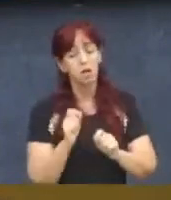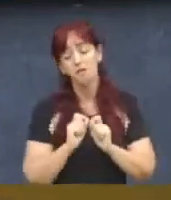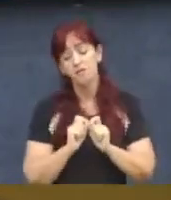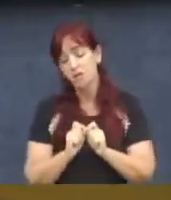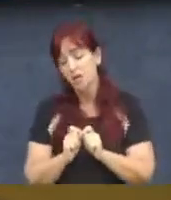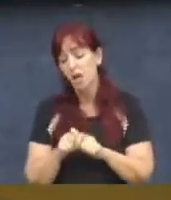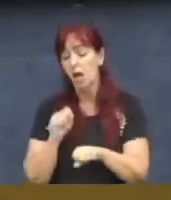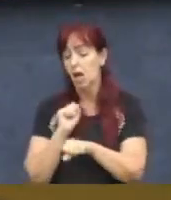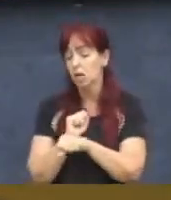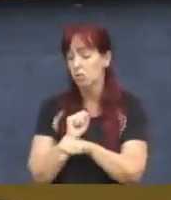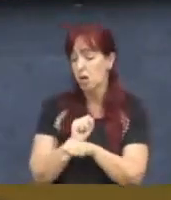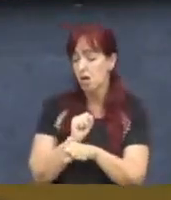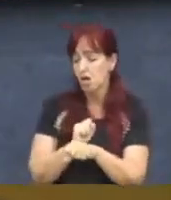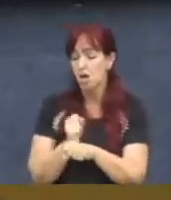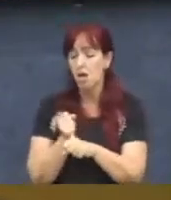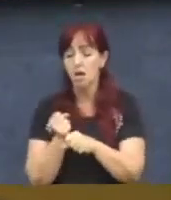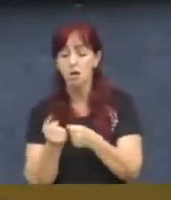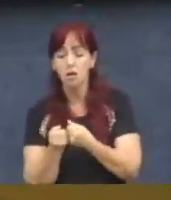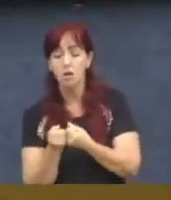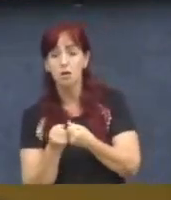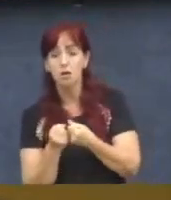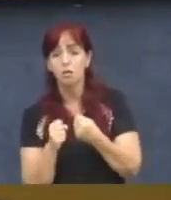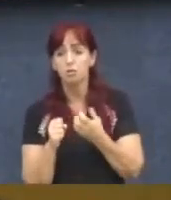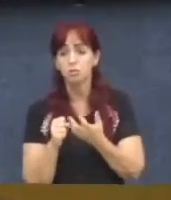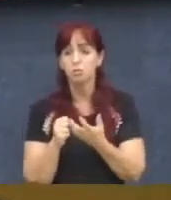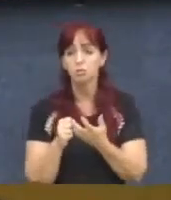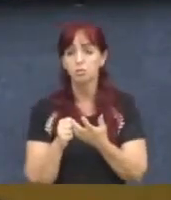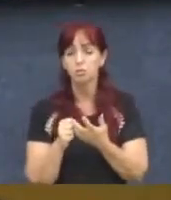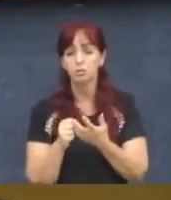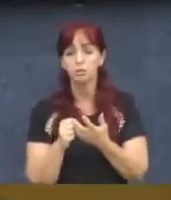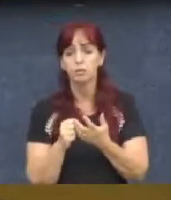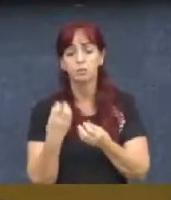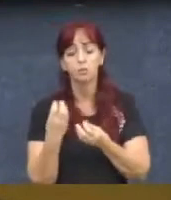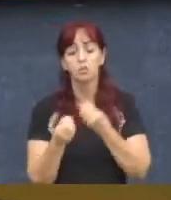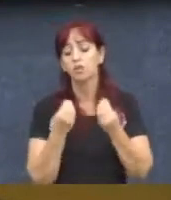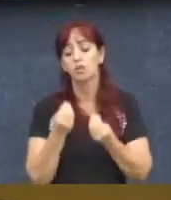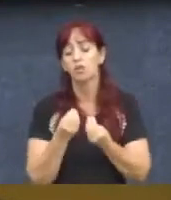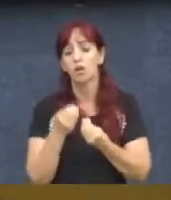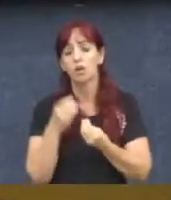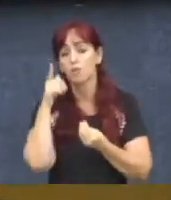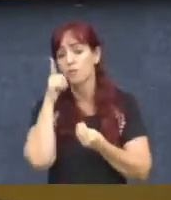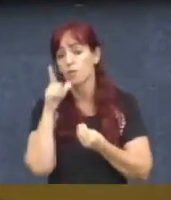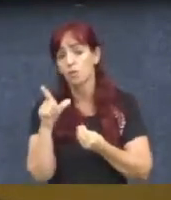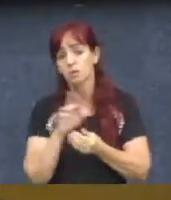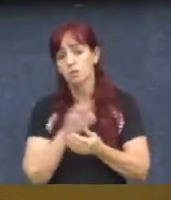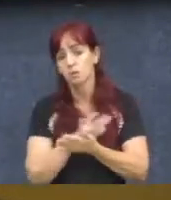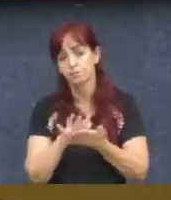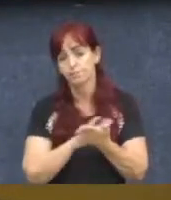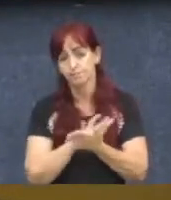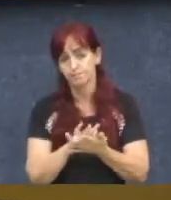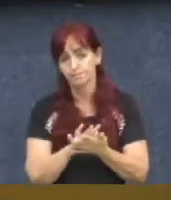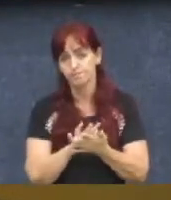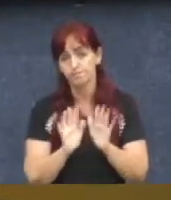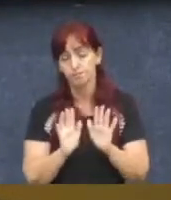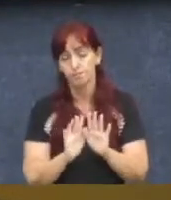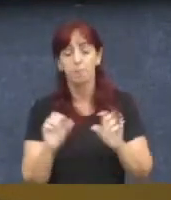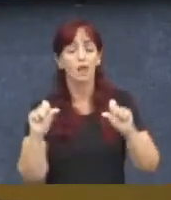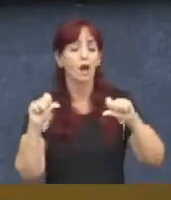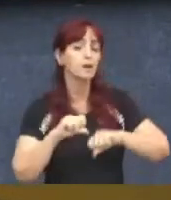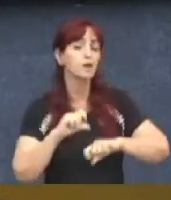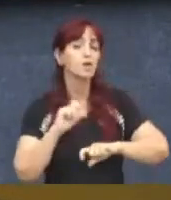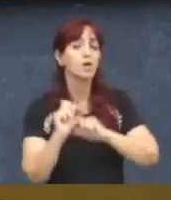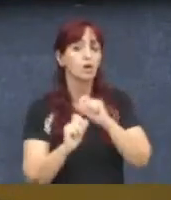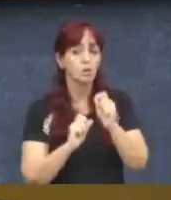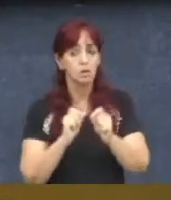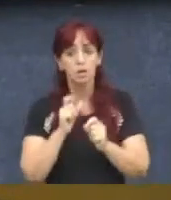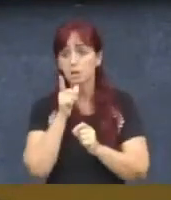se a gente ficar primeiro sujando para depois limpar, nunca vamos chegar numa solução. E a pior parte dessa gestão da